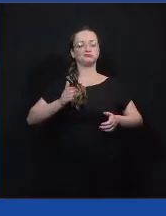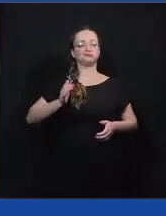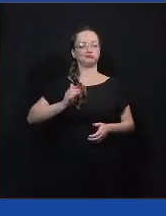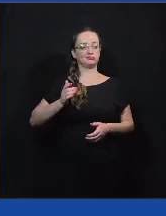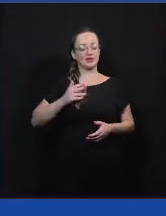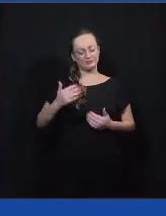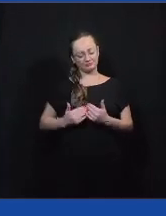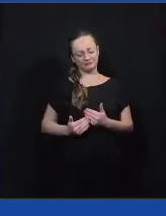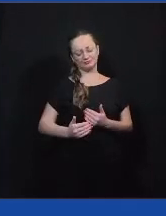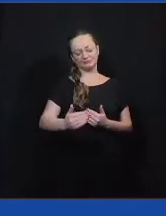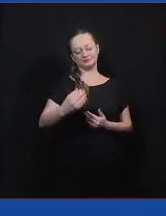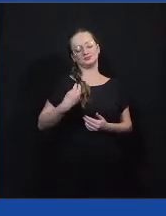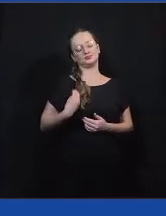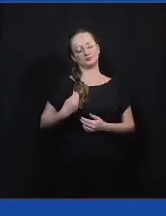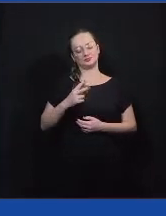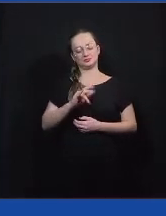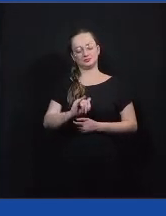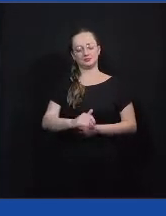vida mesmo.